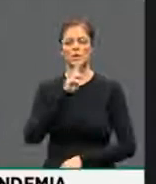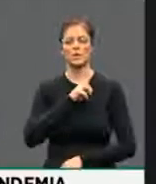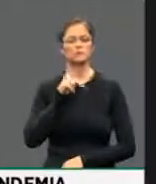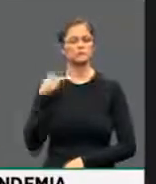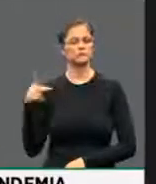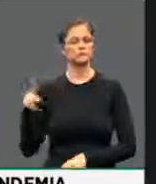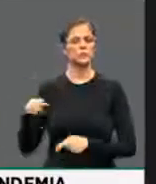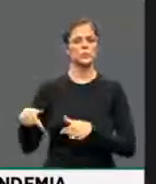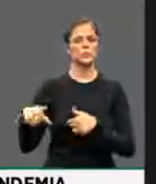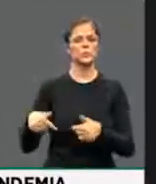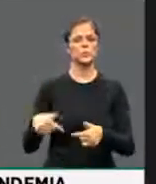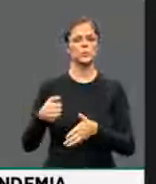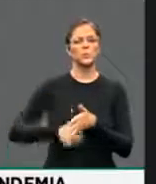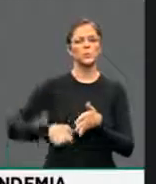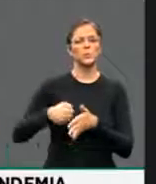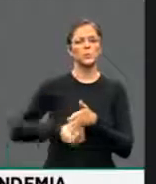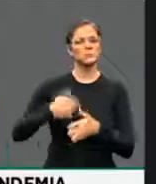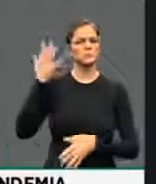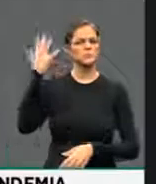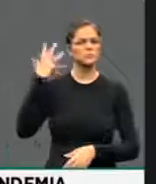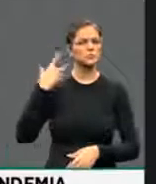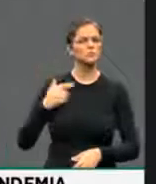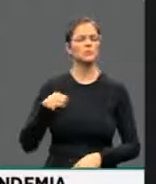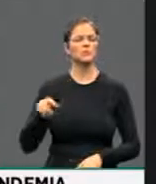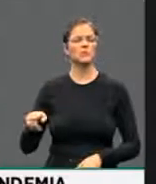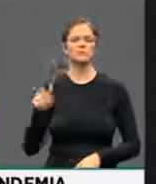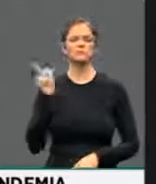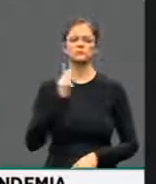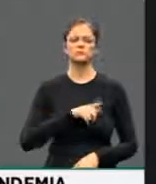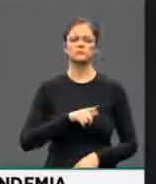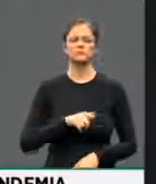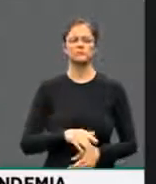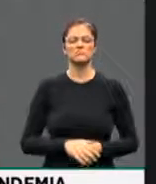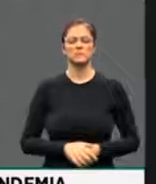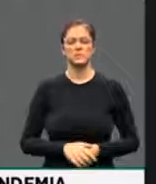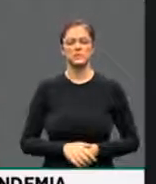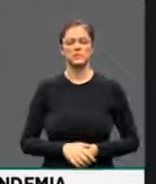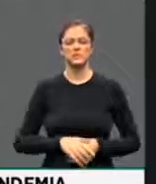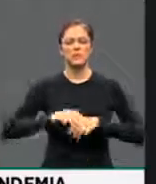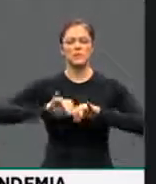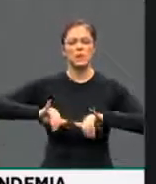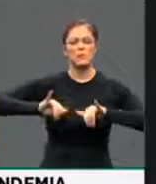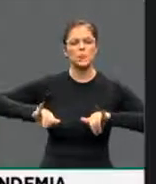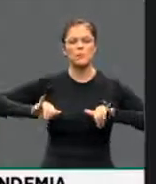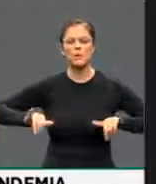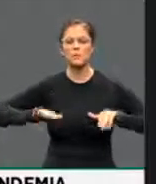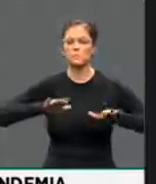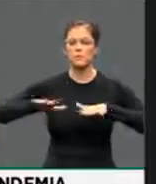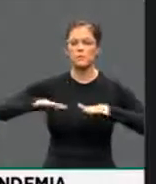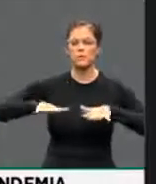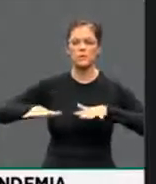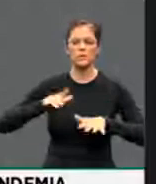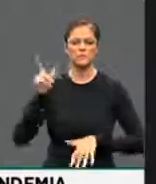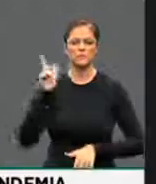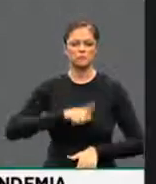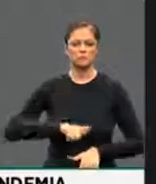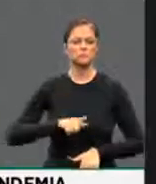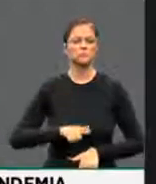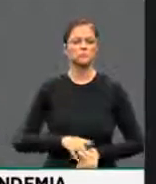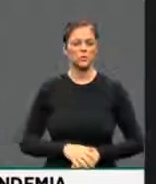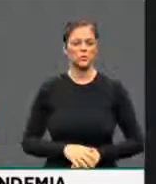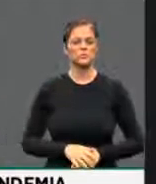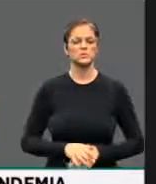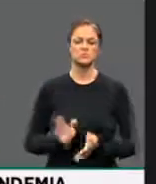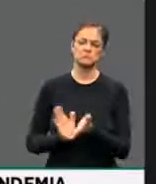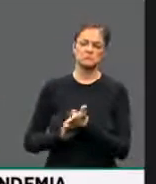luta obstinada nesses últimos dias, quando promoveu o medalhaço, fez tantas iniciativas que pudessem ser louvadas